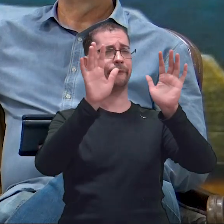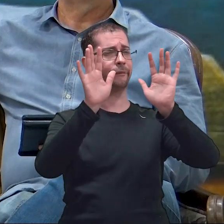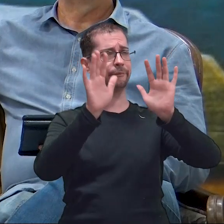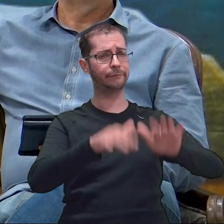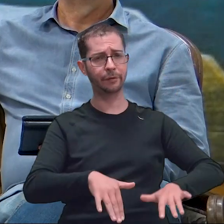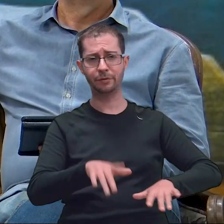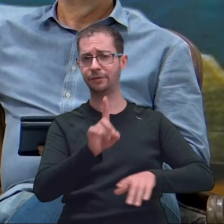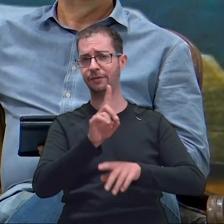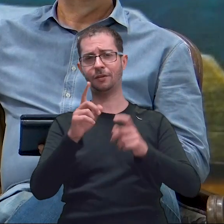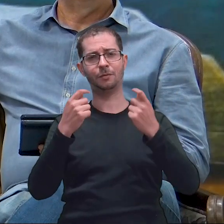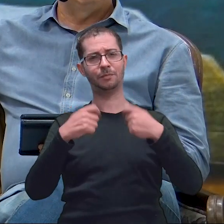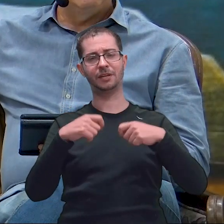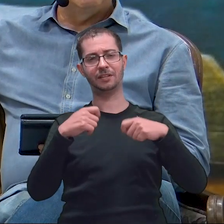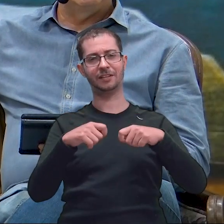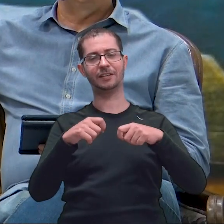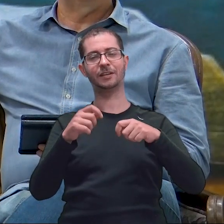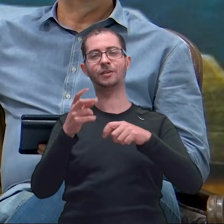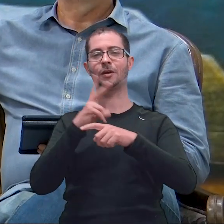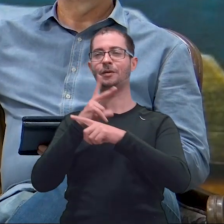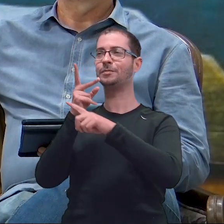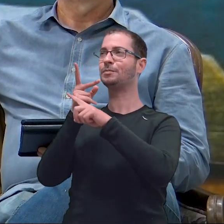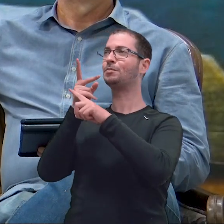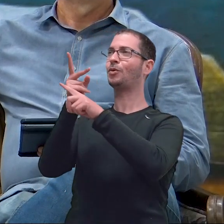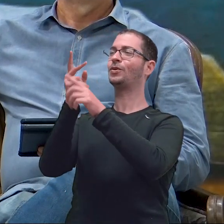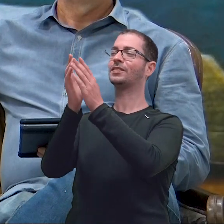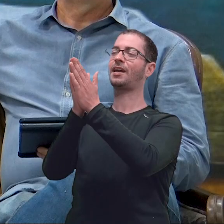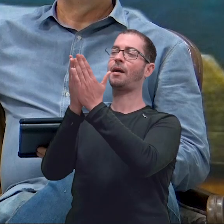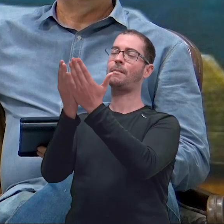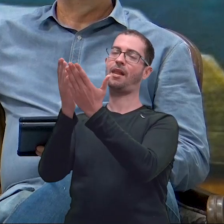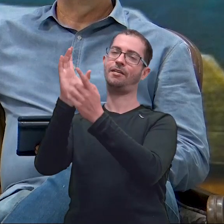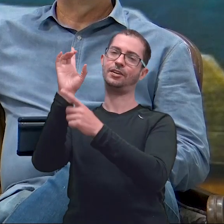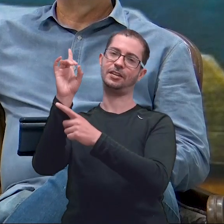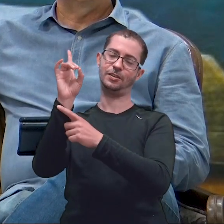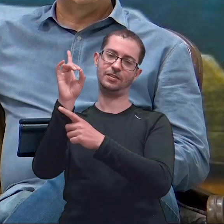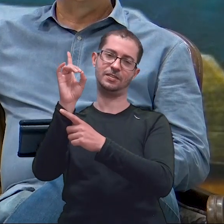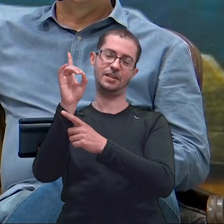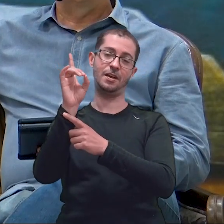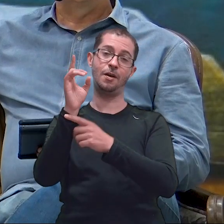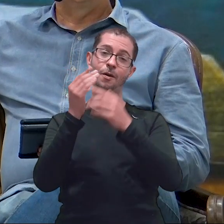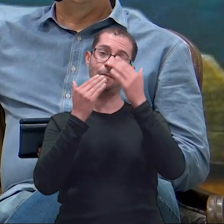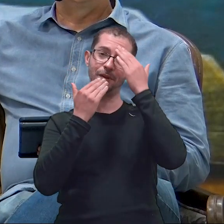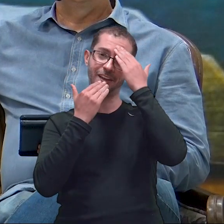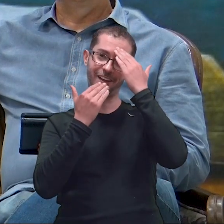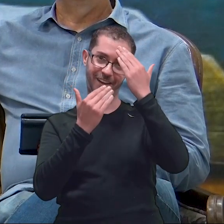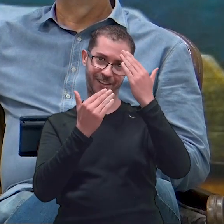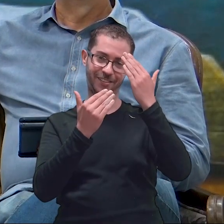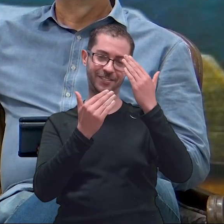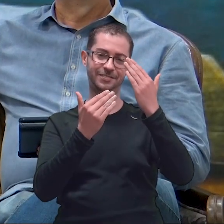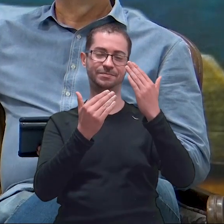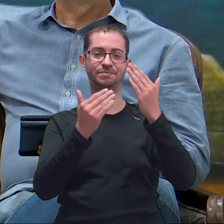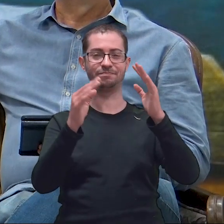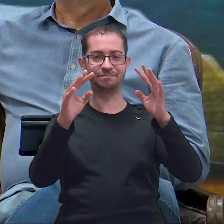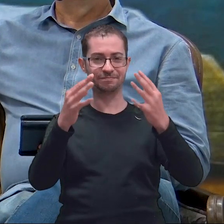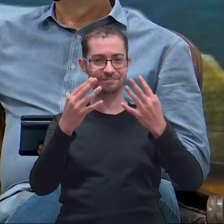de Deus, que é viva e eficaz. Meus amados, obrigado pela sua companhia.